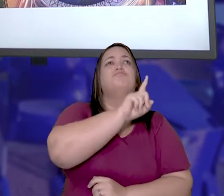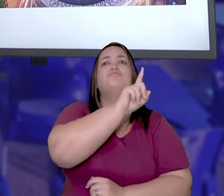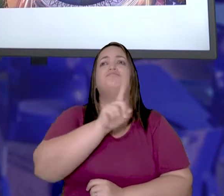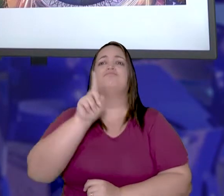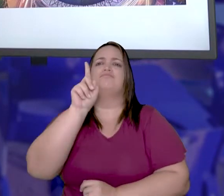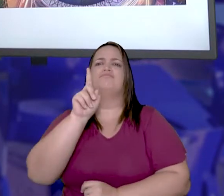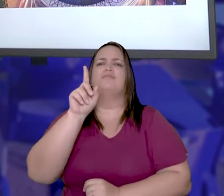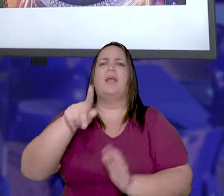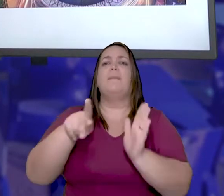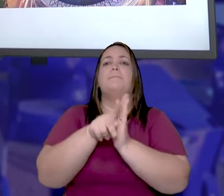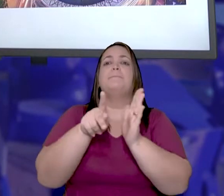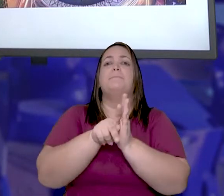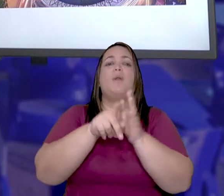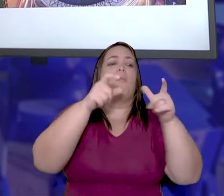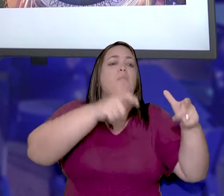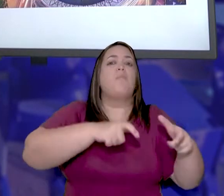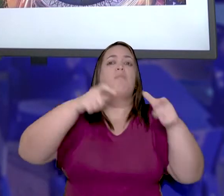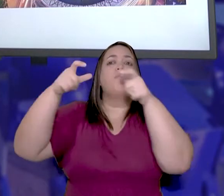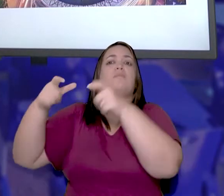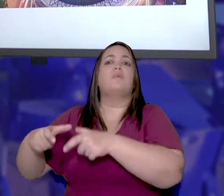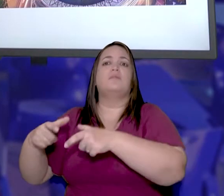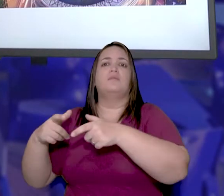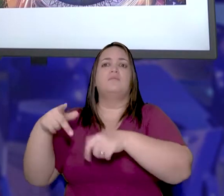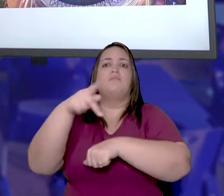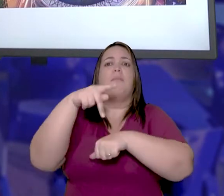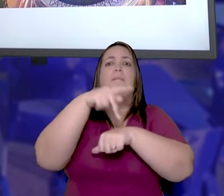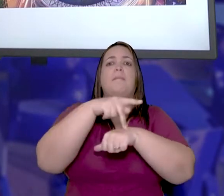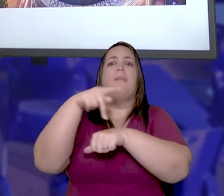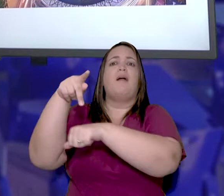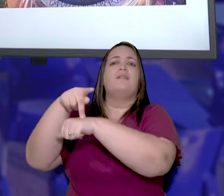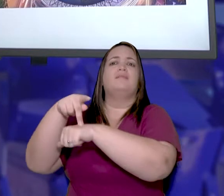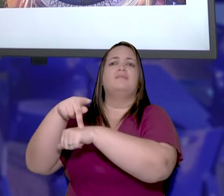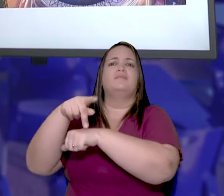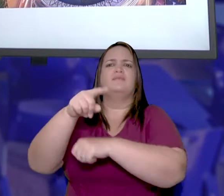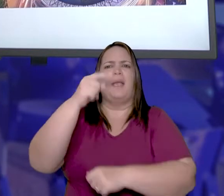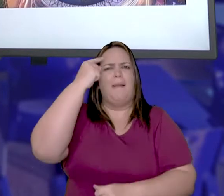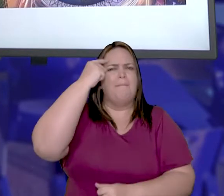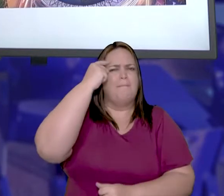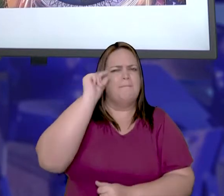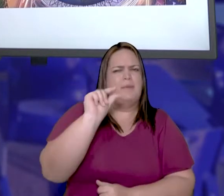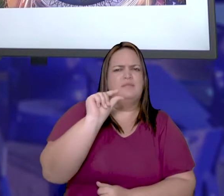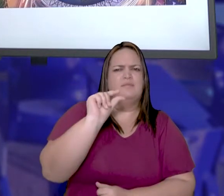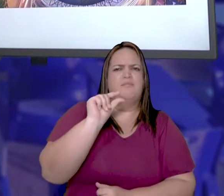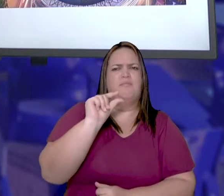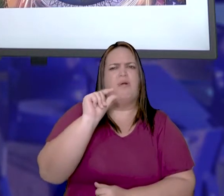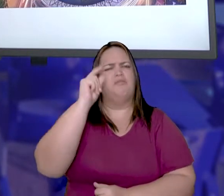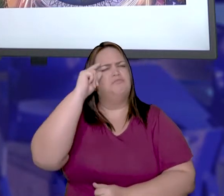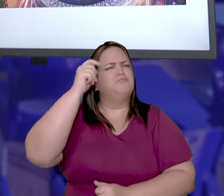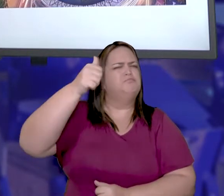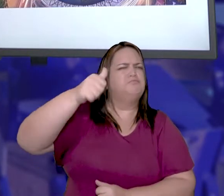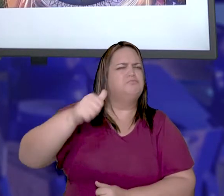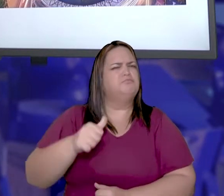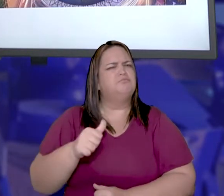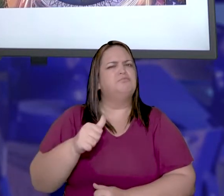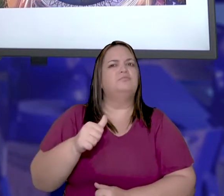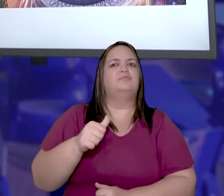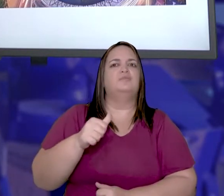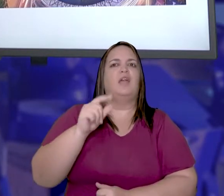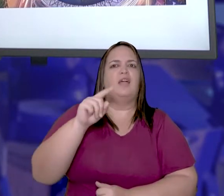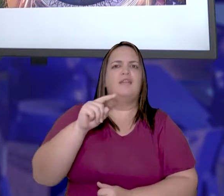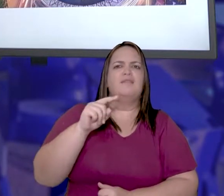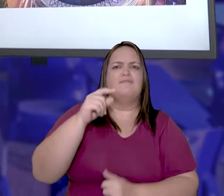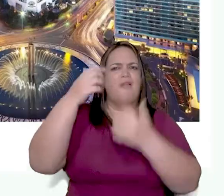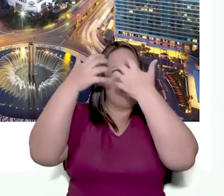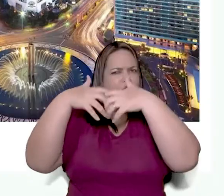pertencem a quais países? Pense um pouquinho, faça análise e vamos